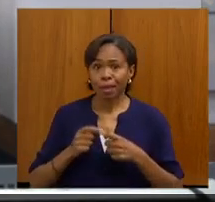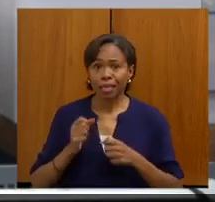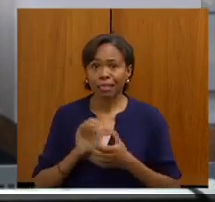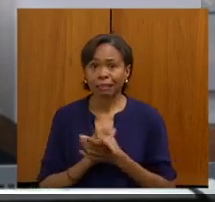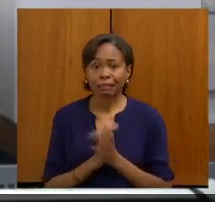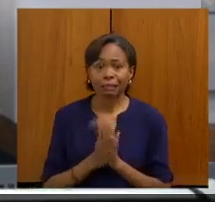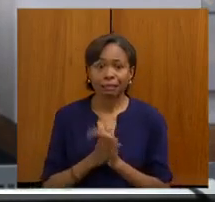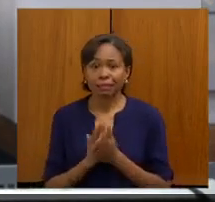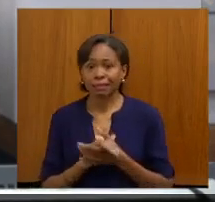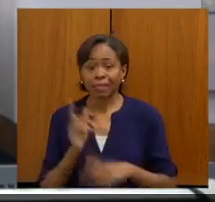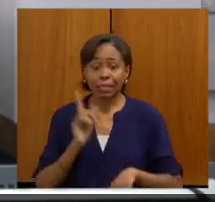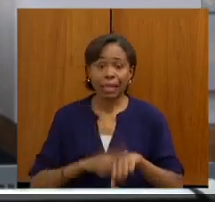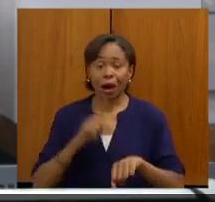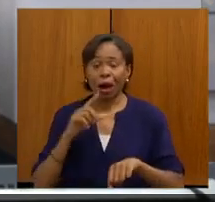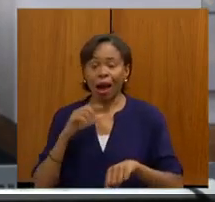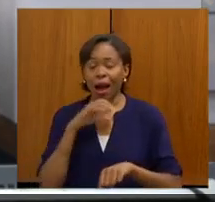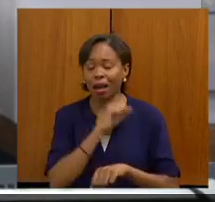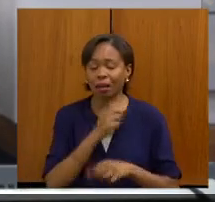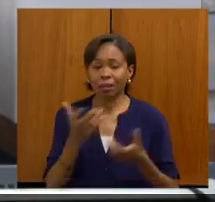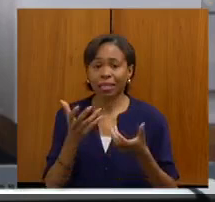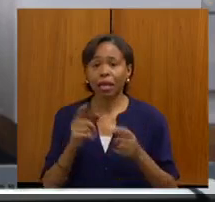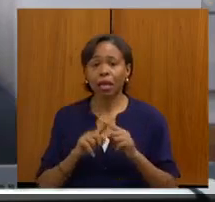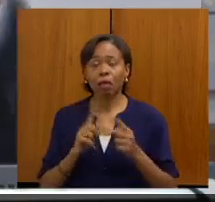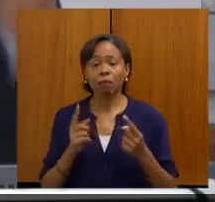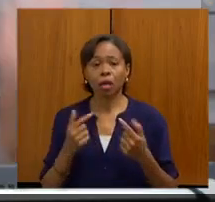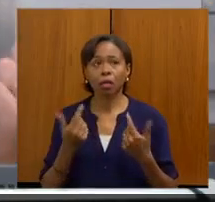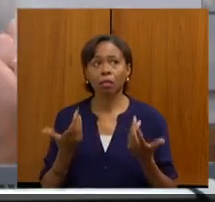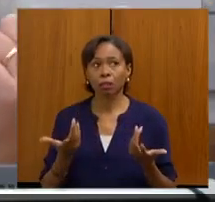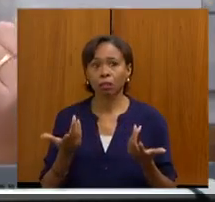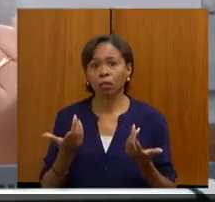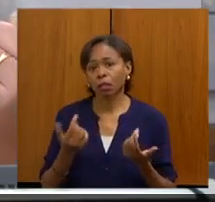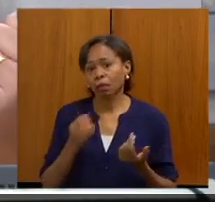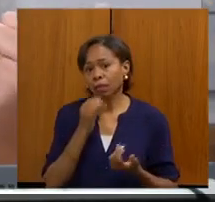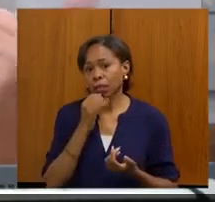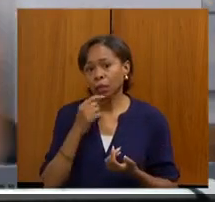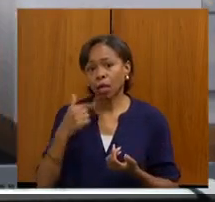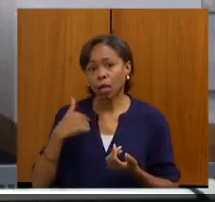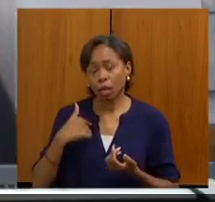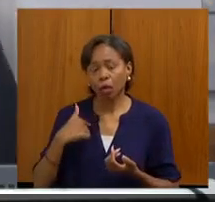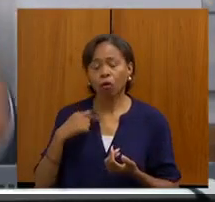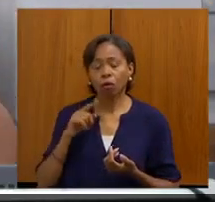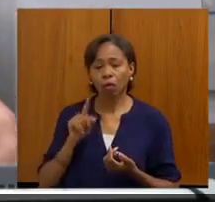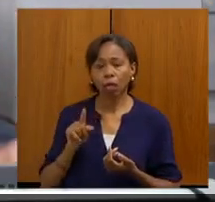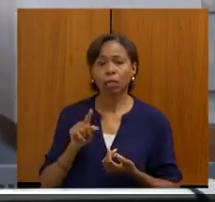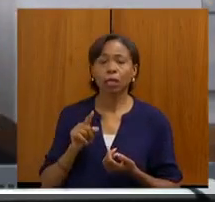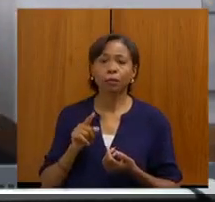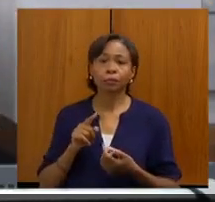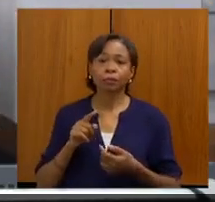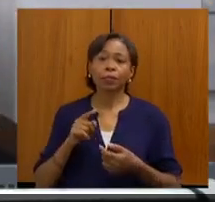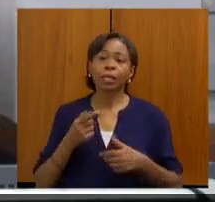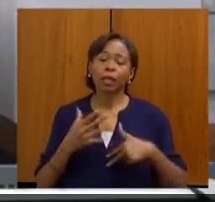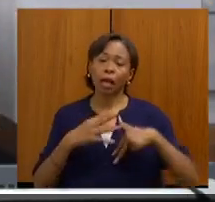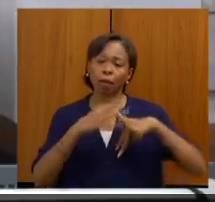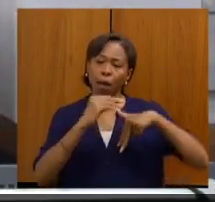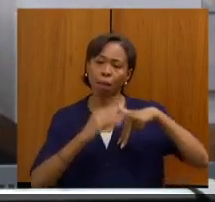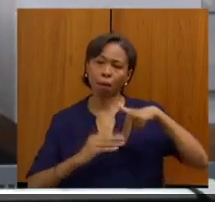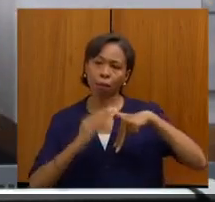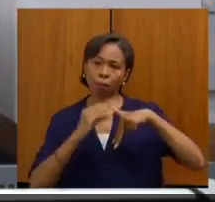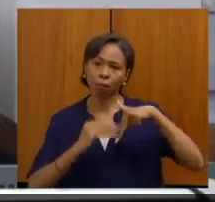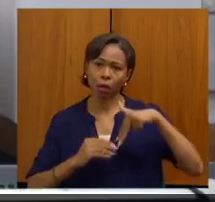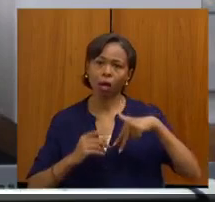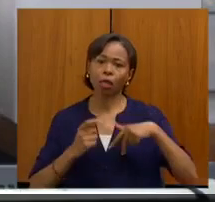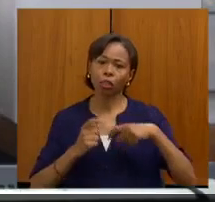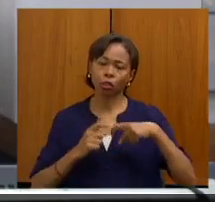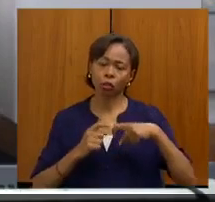e a gente certamente, eu já vou de volta à radiologia, eu vou ver essa diferença enorme